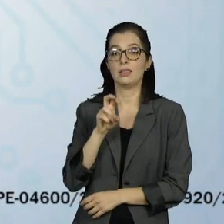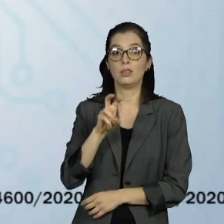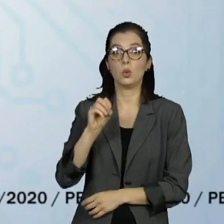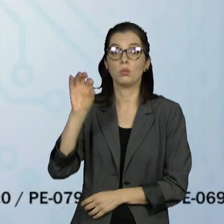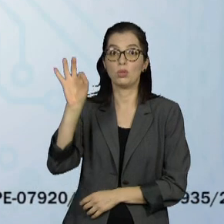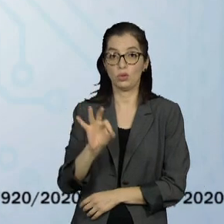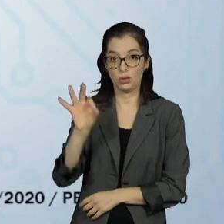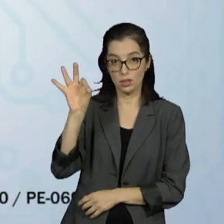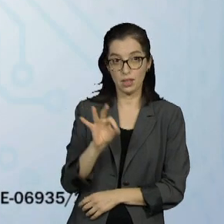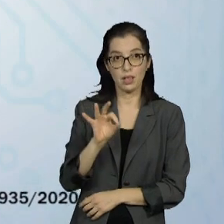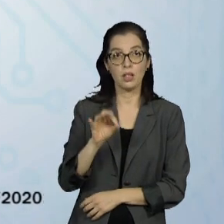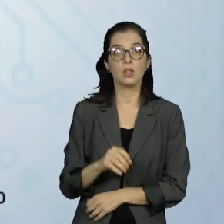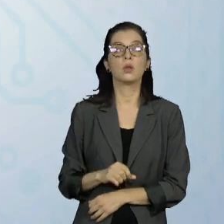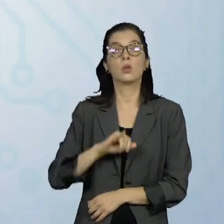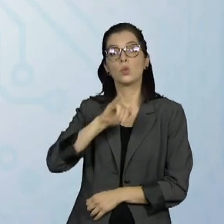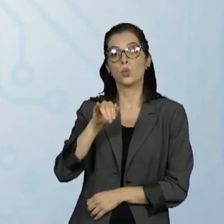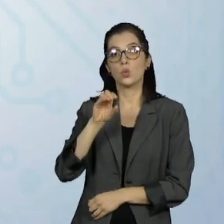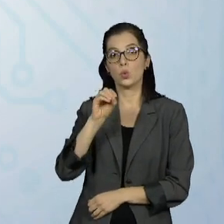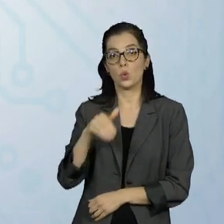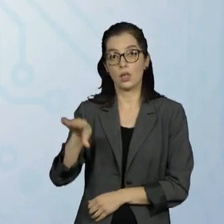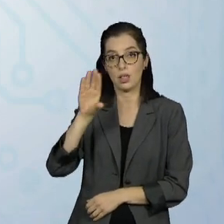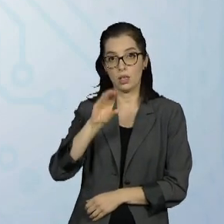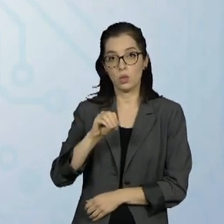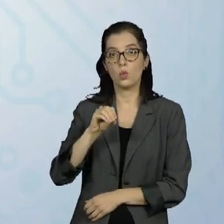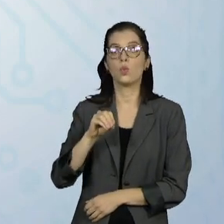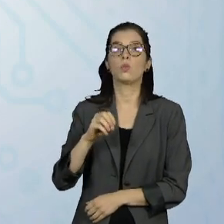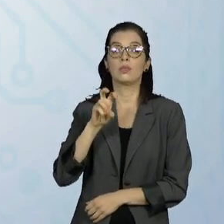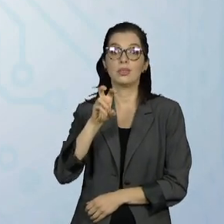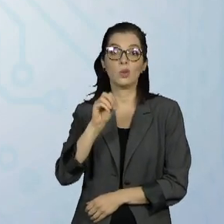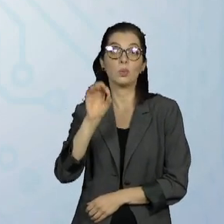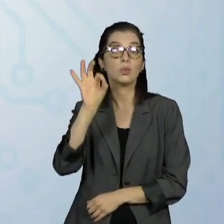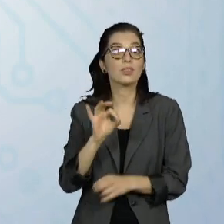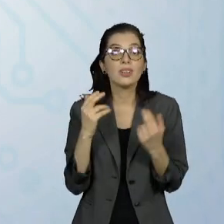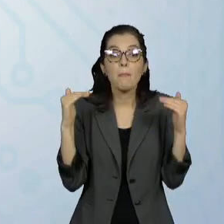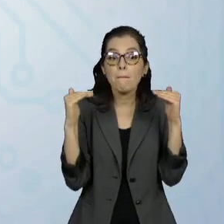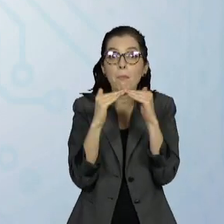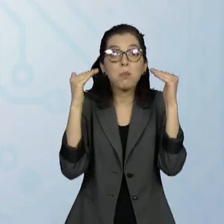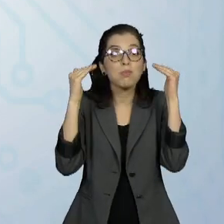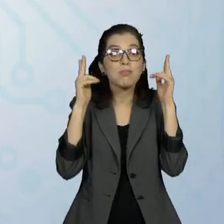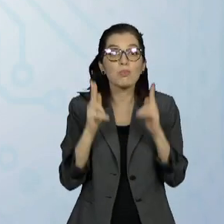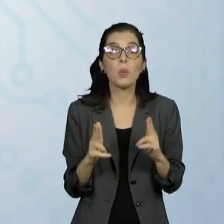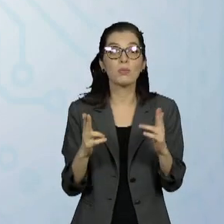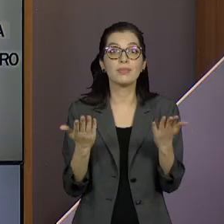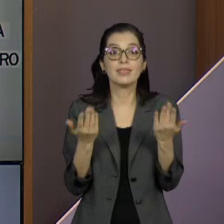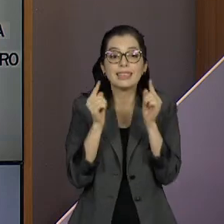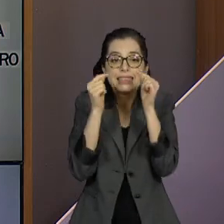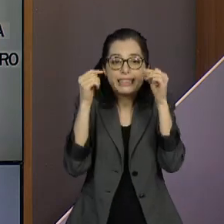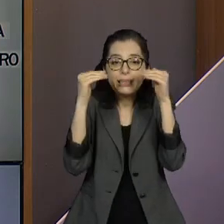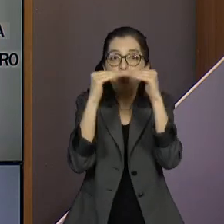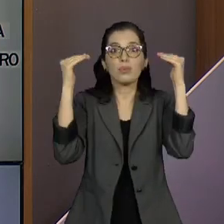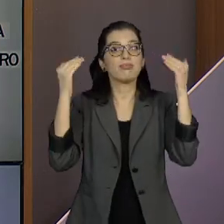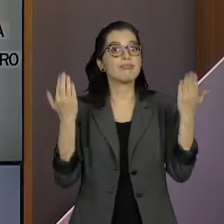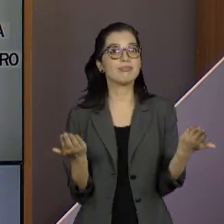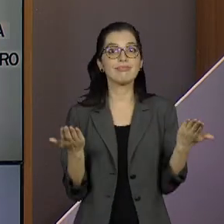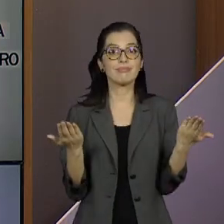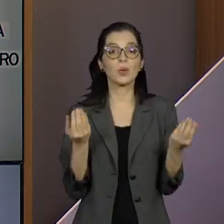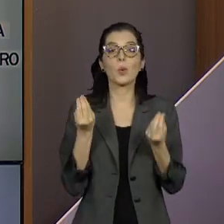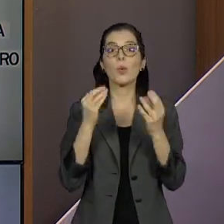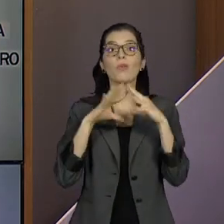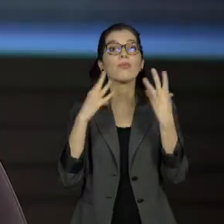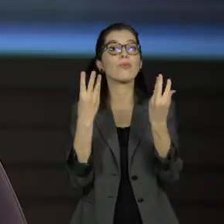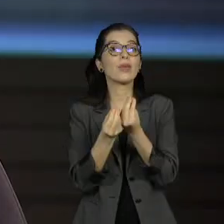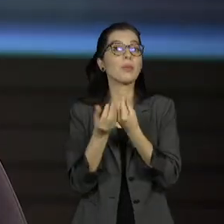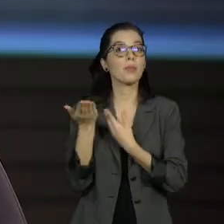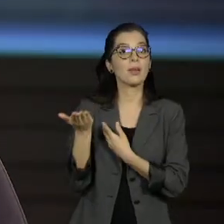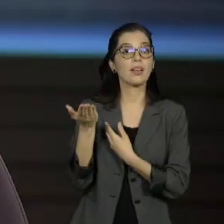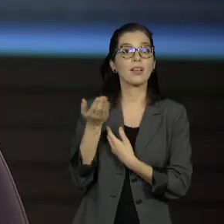João Campos, do PSB, estão empatados com 50%. O Natal na família promete, Vera.